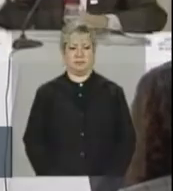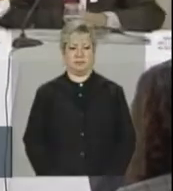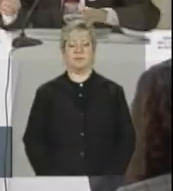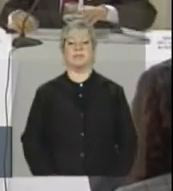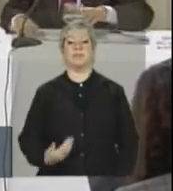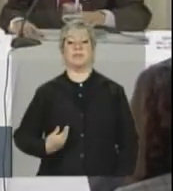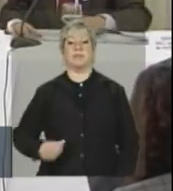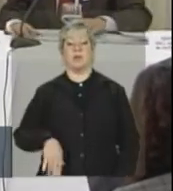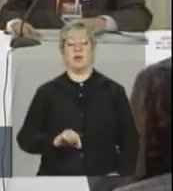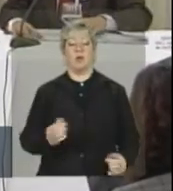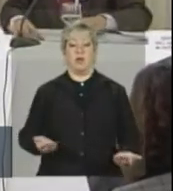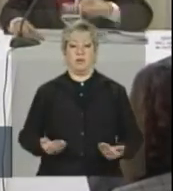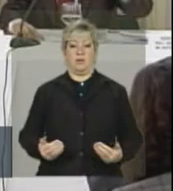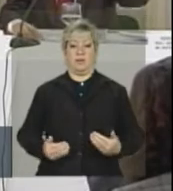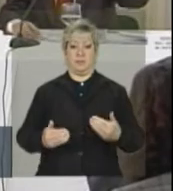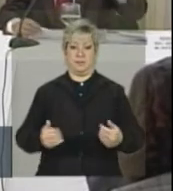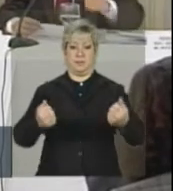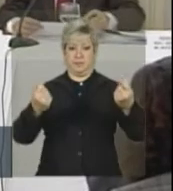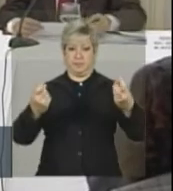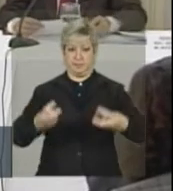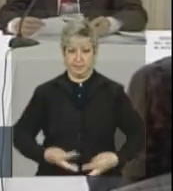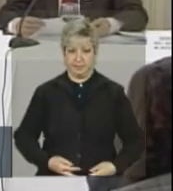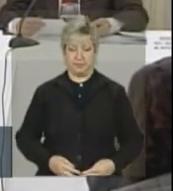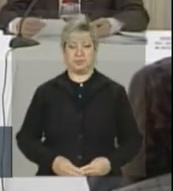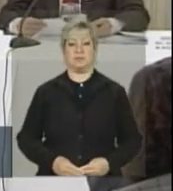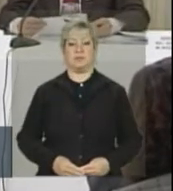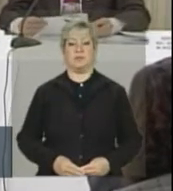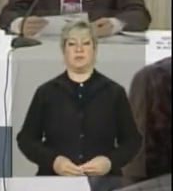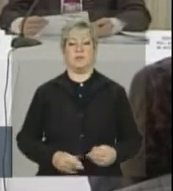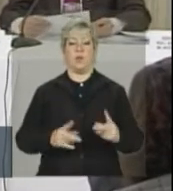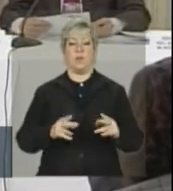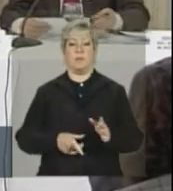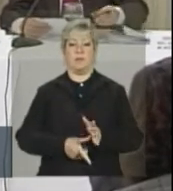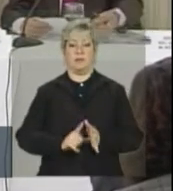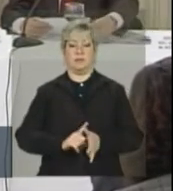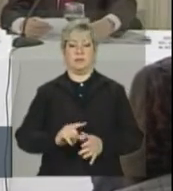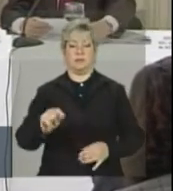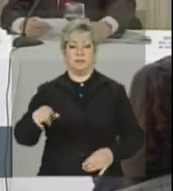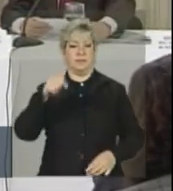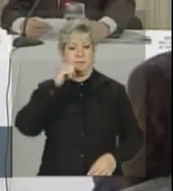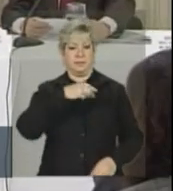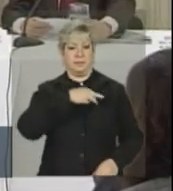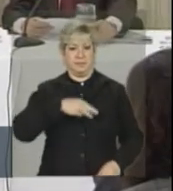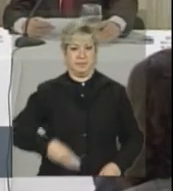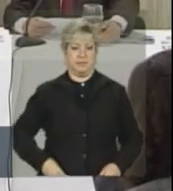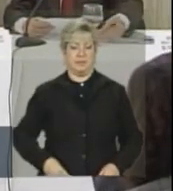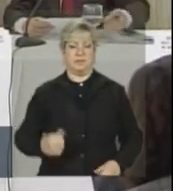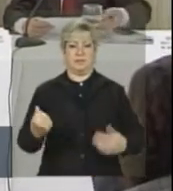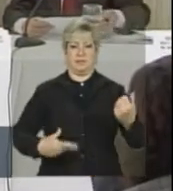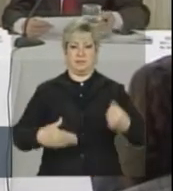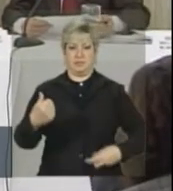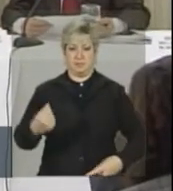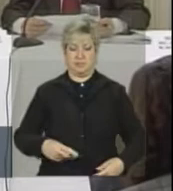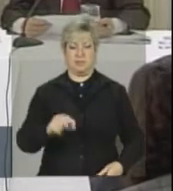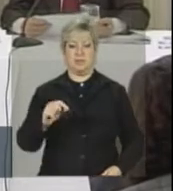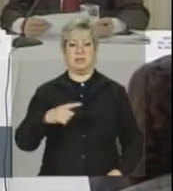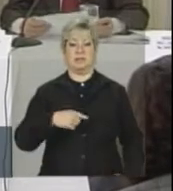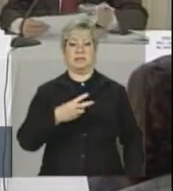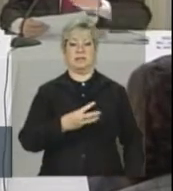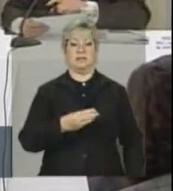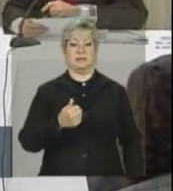já passando o dado, ministro, na verdade, como foi dito pela ministra na sua apresentação, são